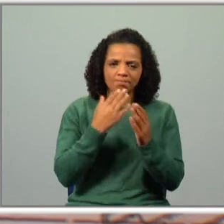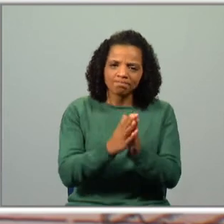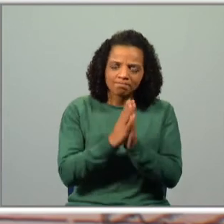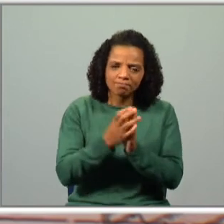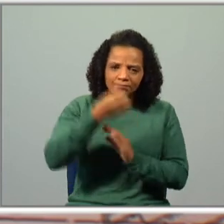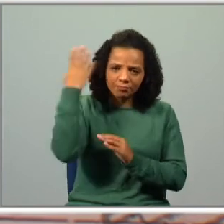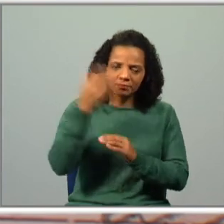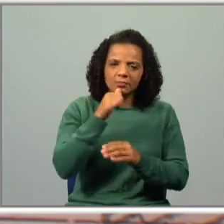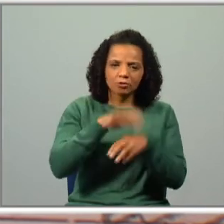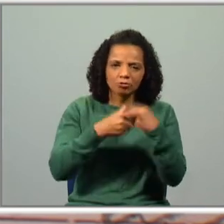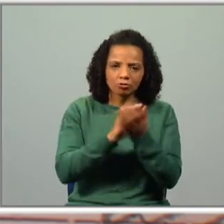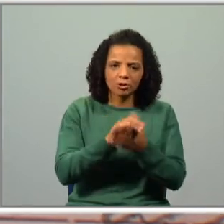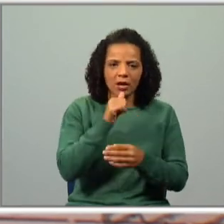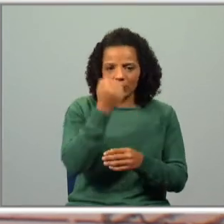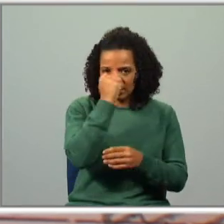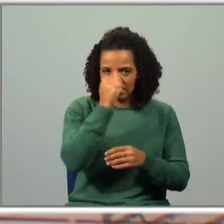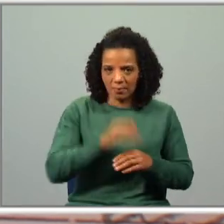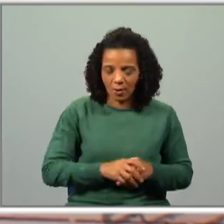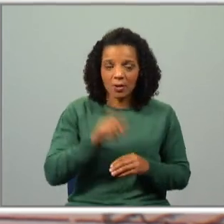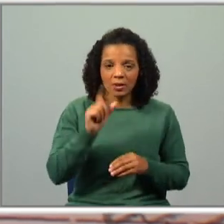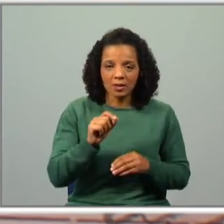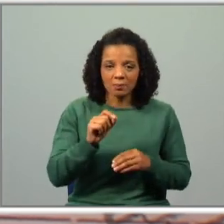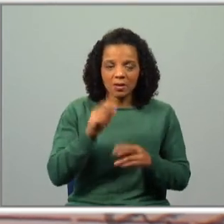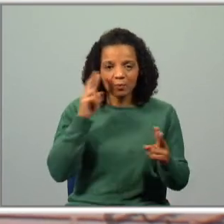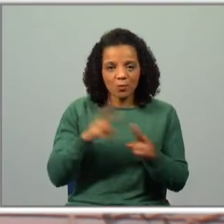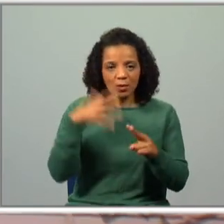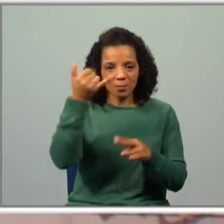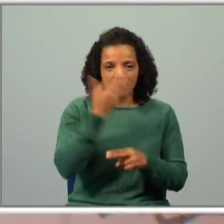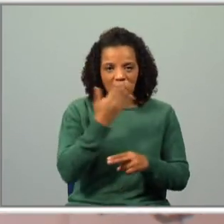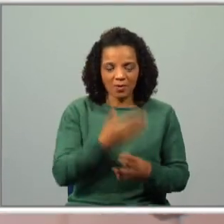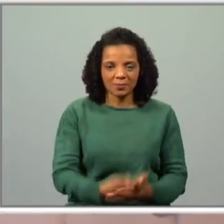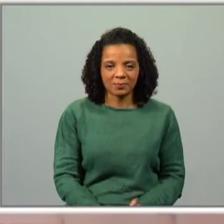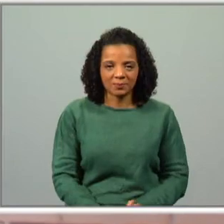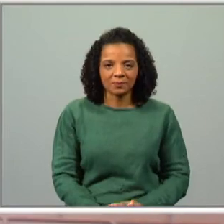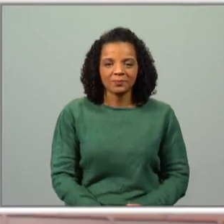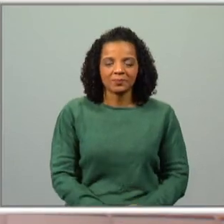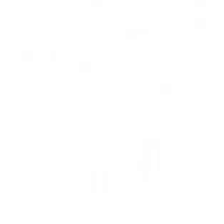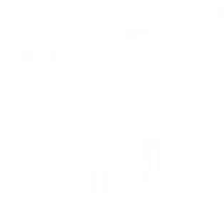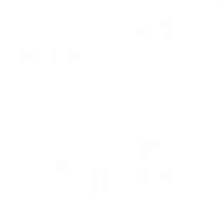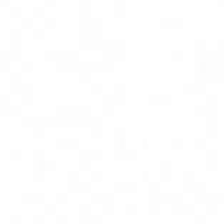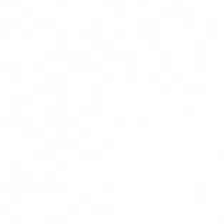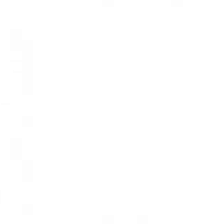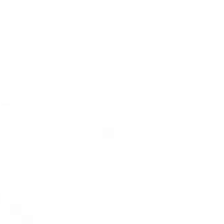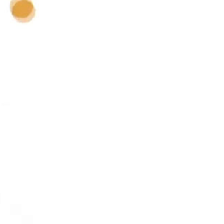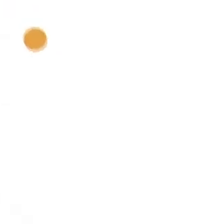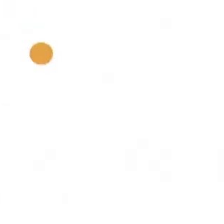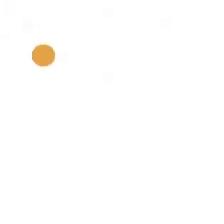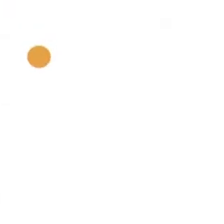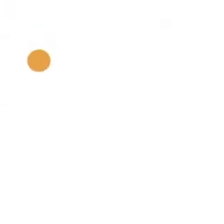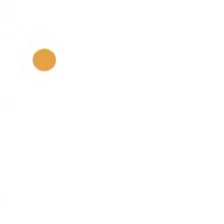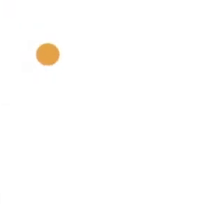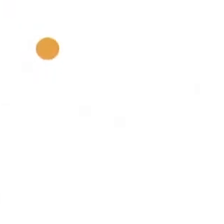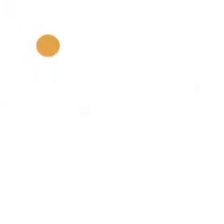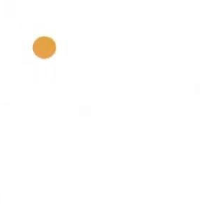não se esqueçam de levar muito bem as mãos com água e sabão. E eu vejo-vos no próximo bloco. Tchau. Tchau. Tchau.